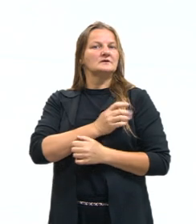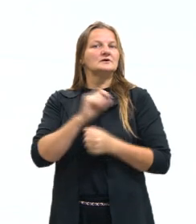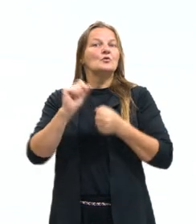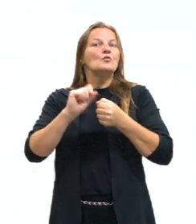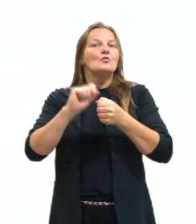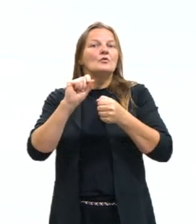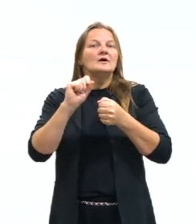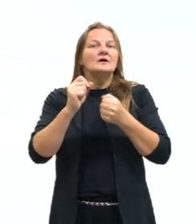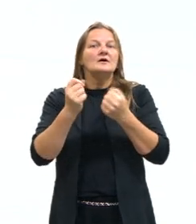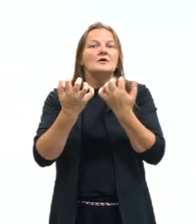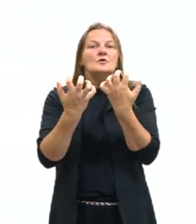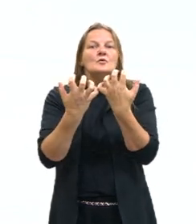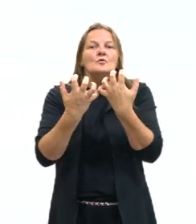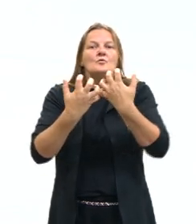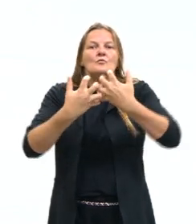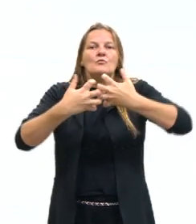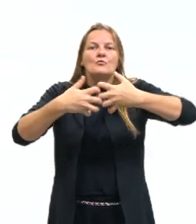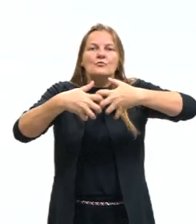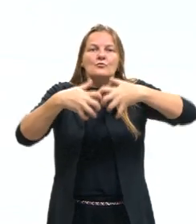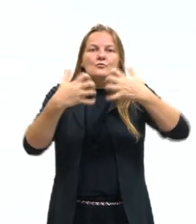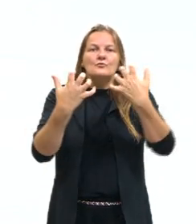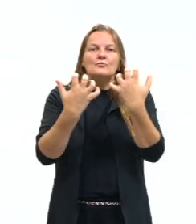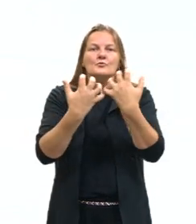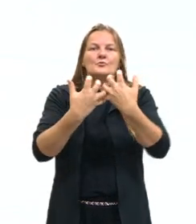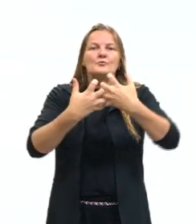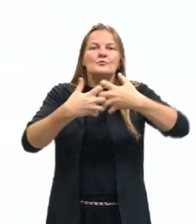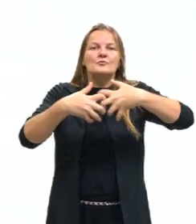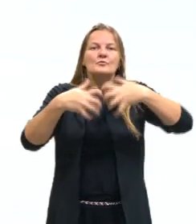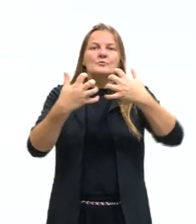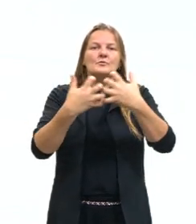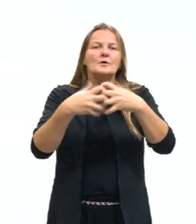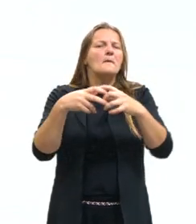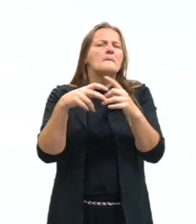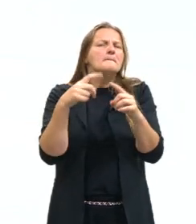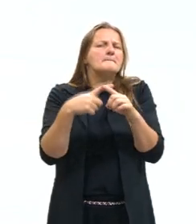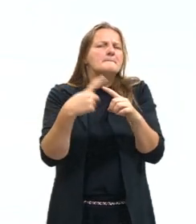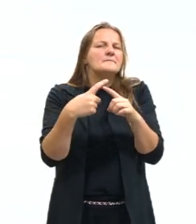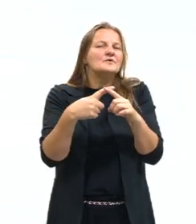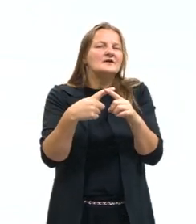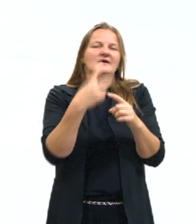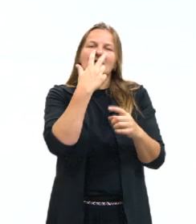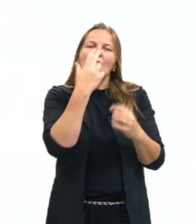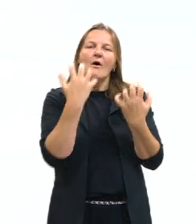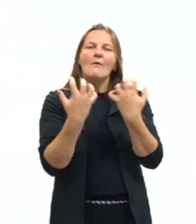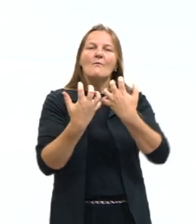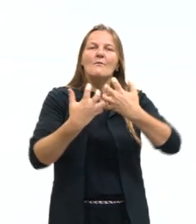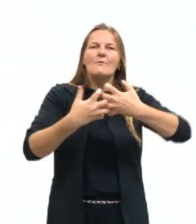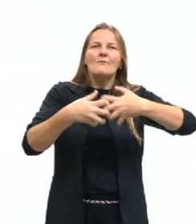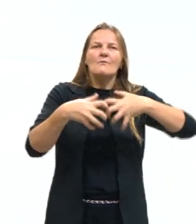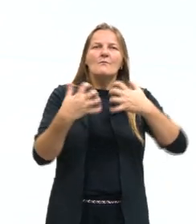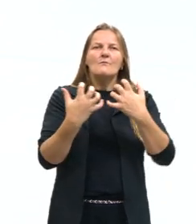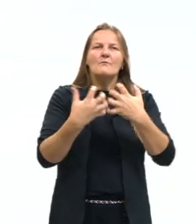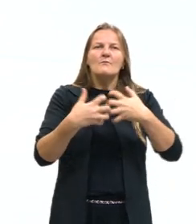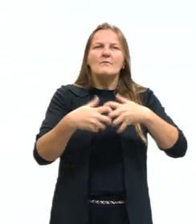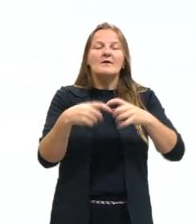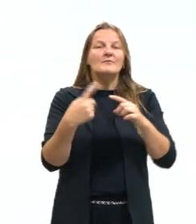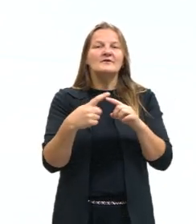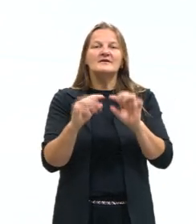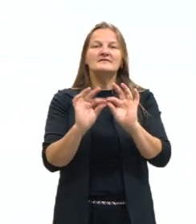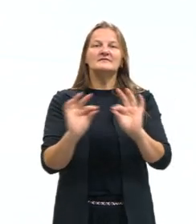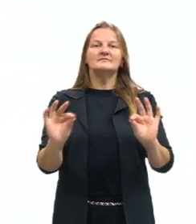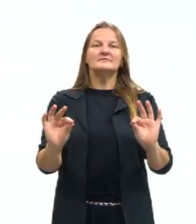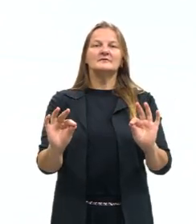feito de engrenagens, né? E por que essa ideia desse coração ser feito de engrenagens? Porque ele não é simplesmente